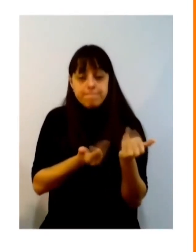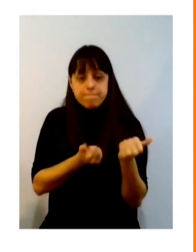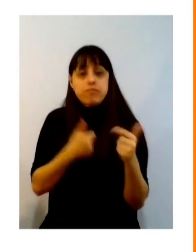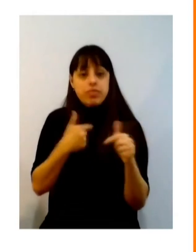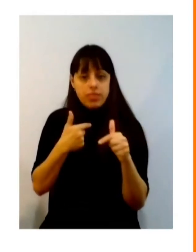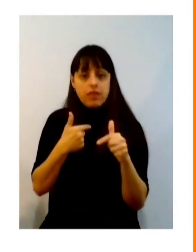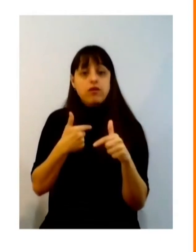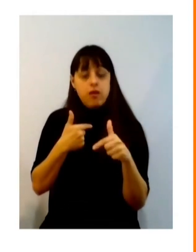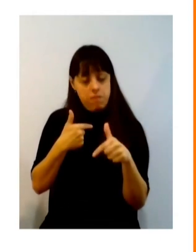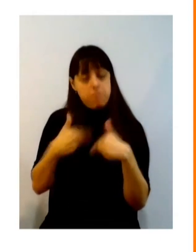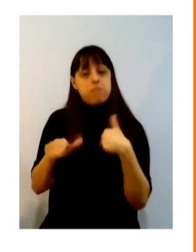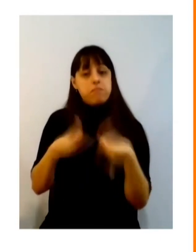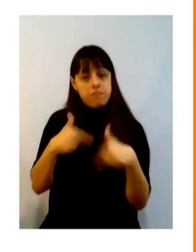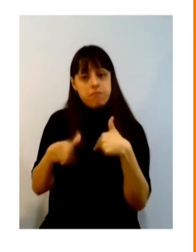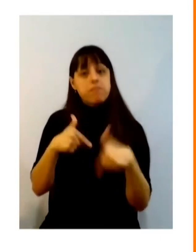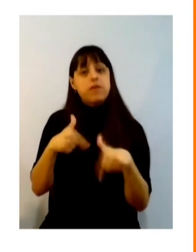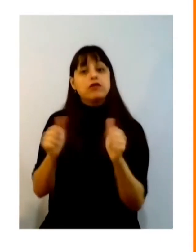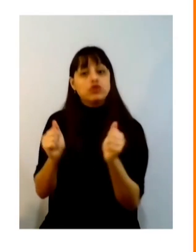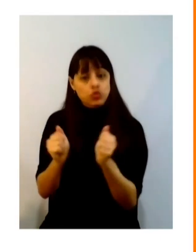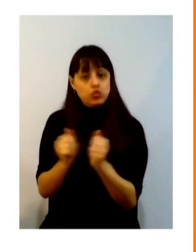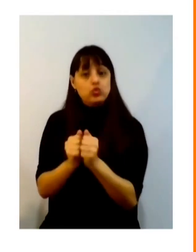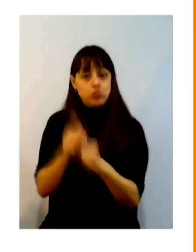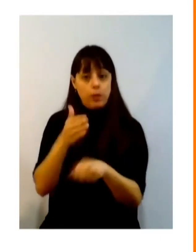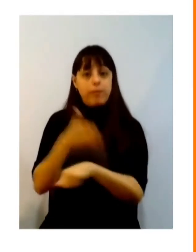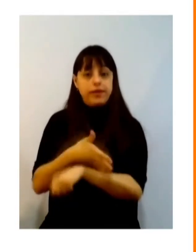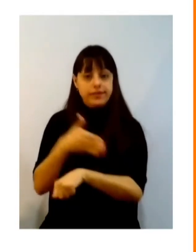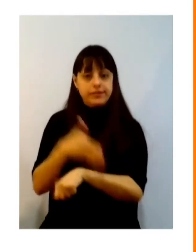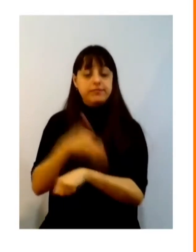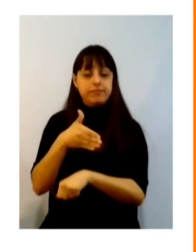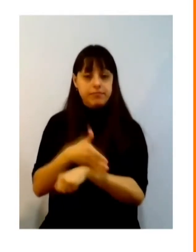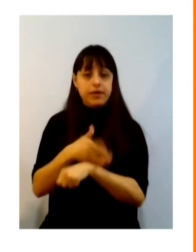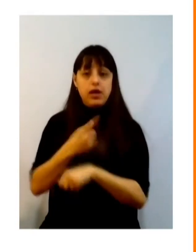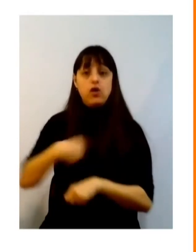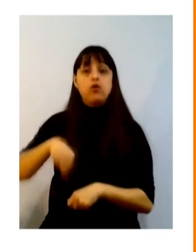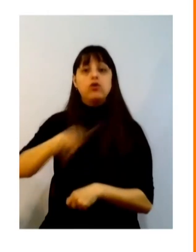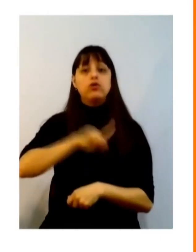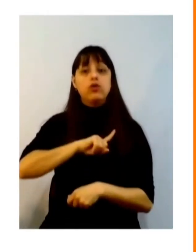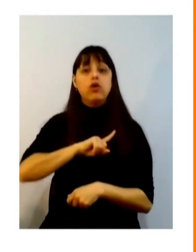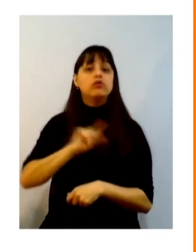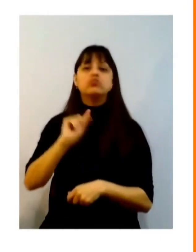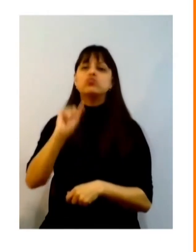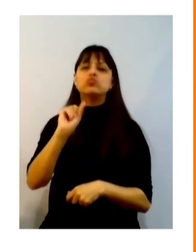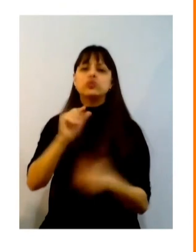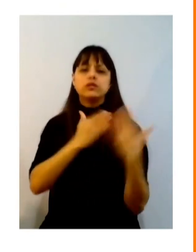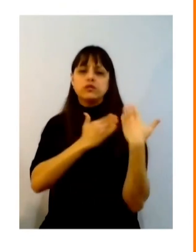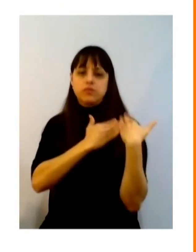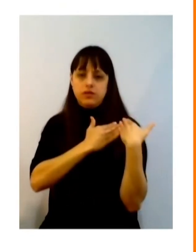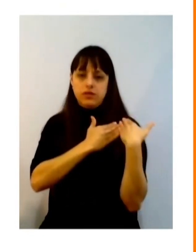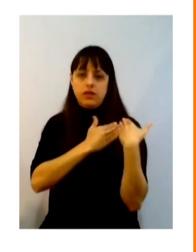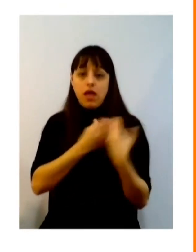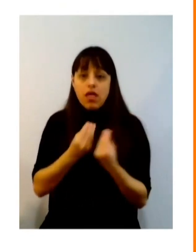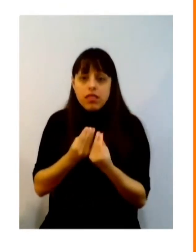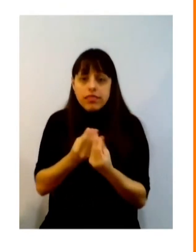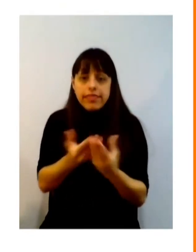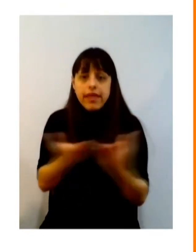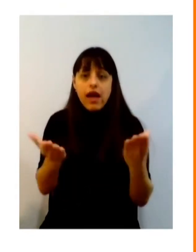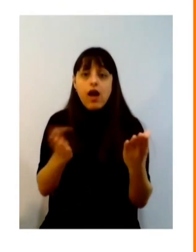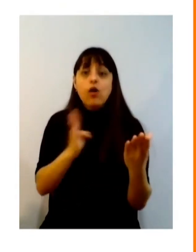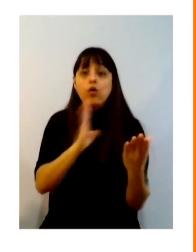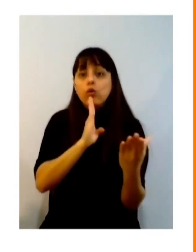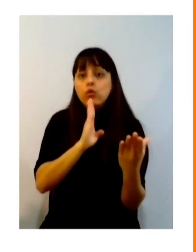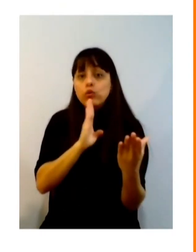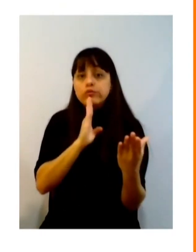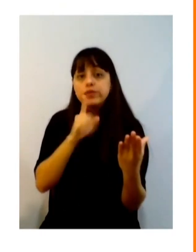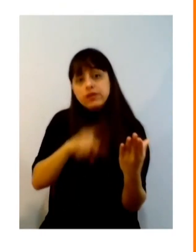bastão a gente consiga fazer o nosso papel é de facilitação é de levar o conhecimento daquilo que a gente sabe fazer